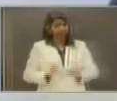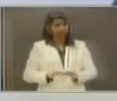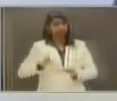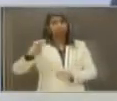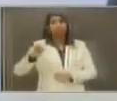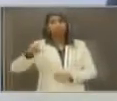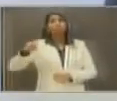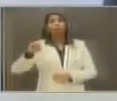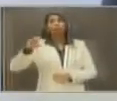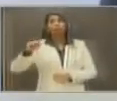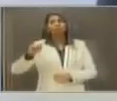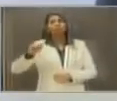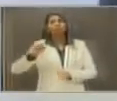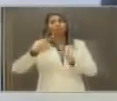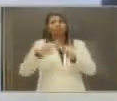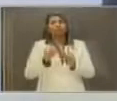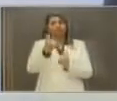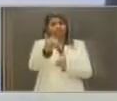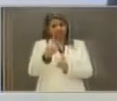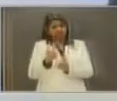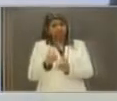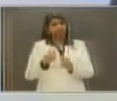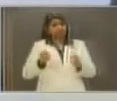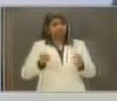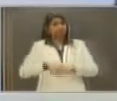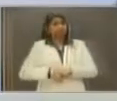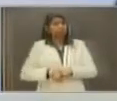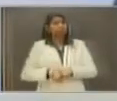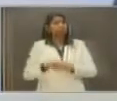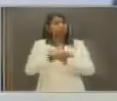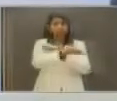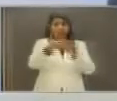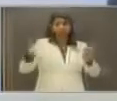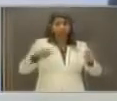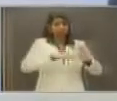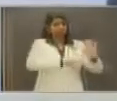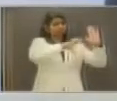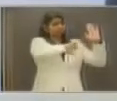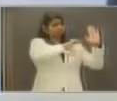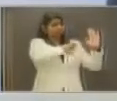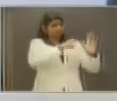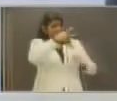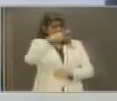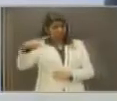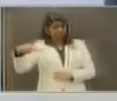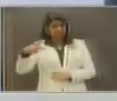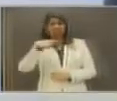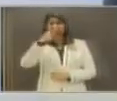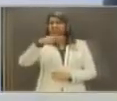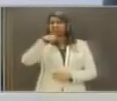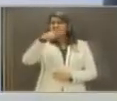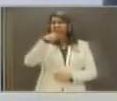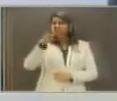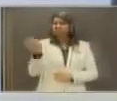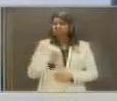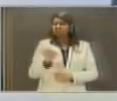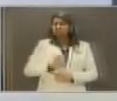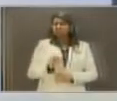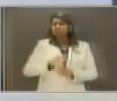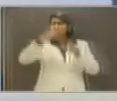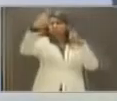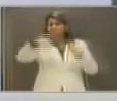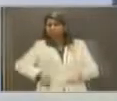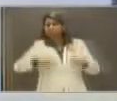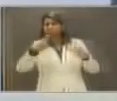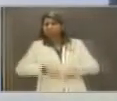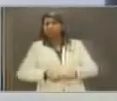hoje, nenhum candidato, inclusive, que estão aí se colocando como candidato à presidência da República, tem tido divergências, vamos dizer assim, em